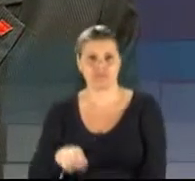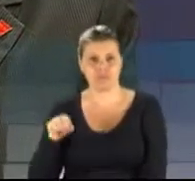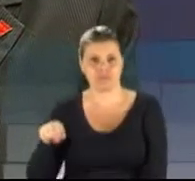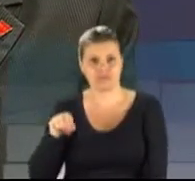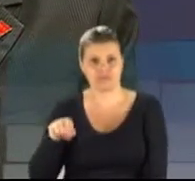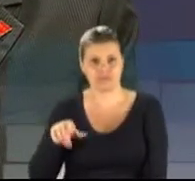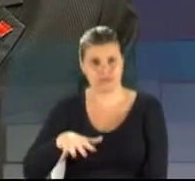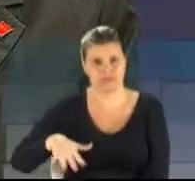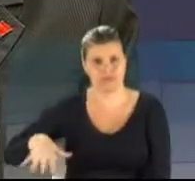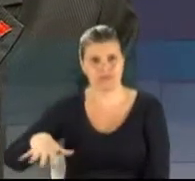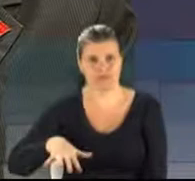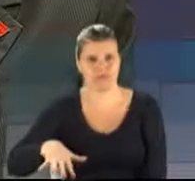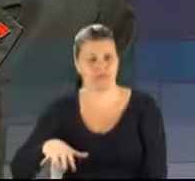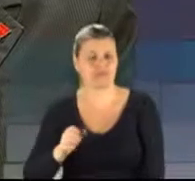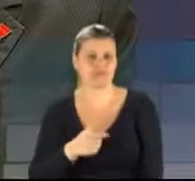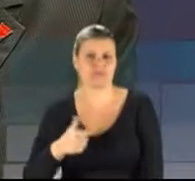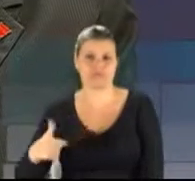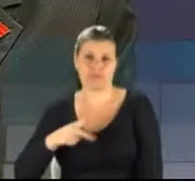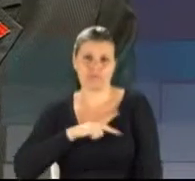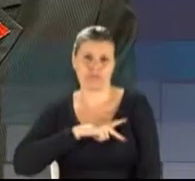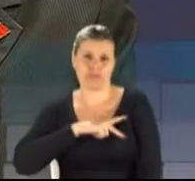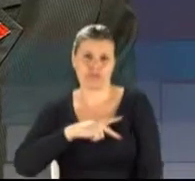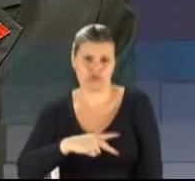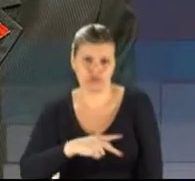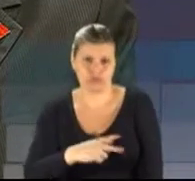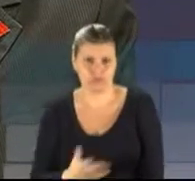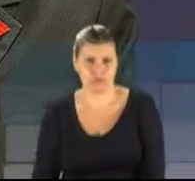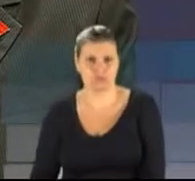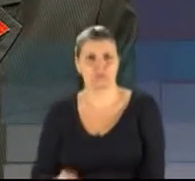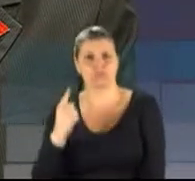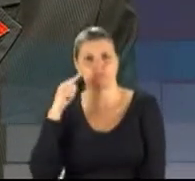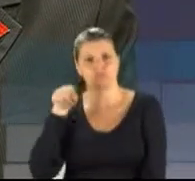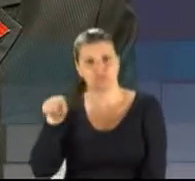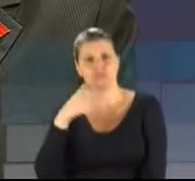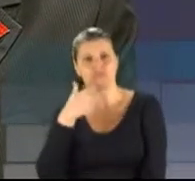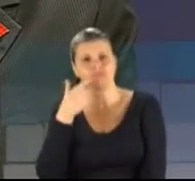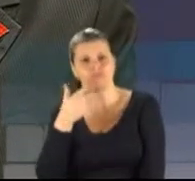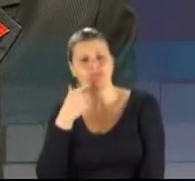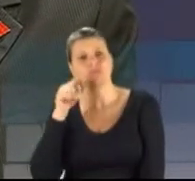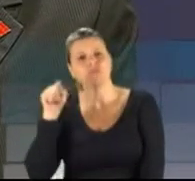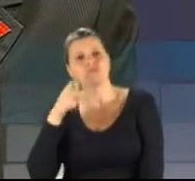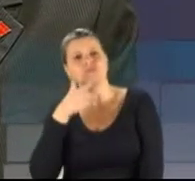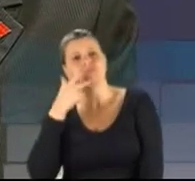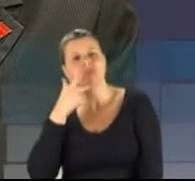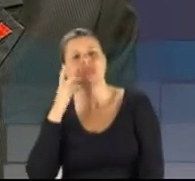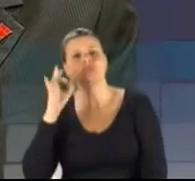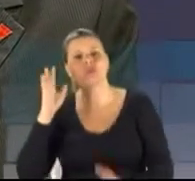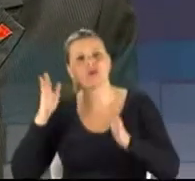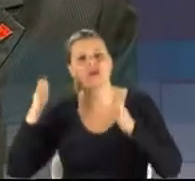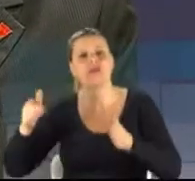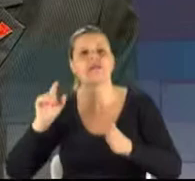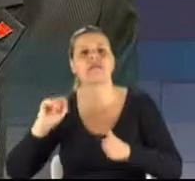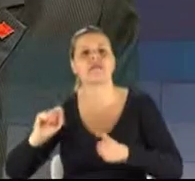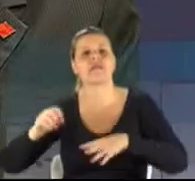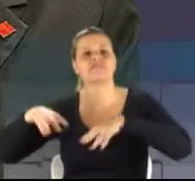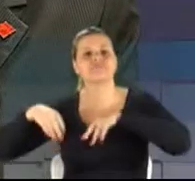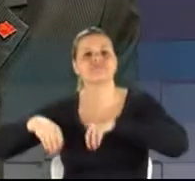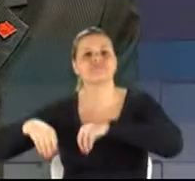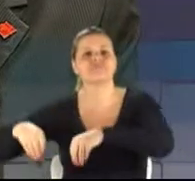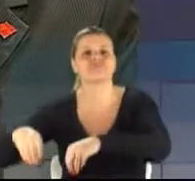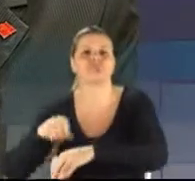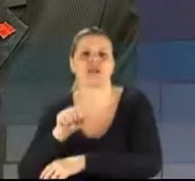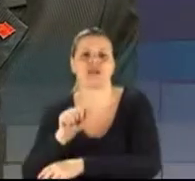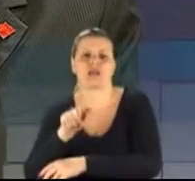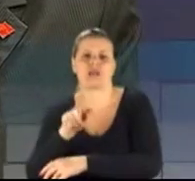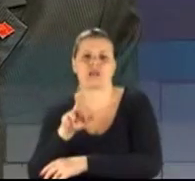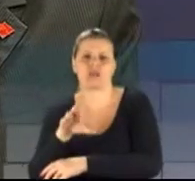Quando fala o candidato neste campo, está se referindo aos grandes plantadores, ao agronegócio. Eles também estão